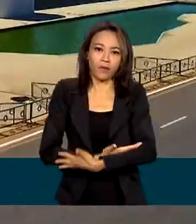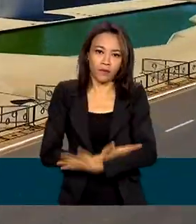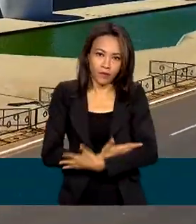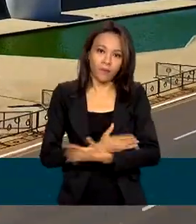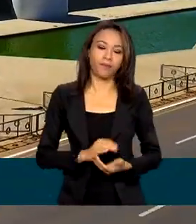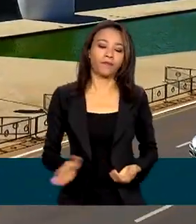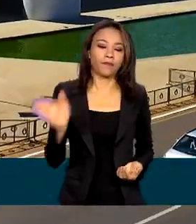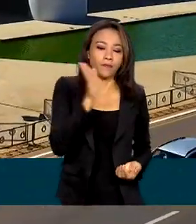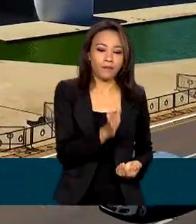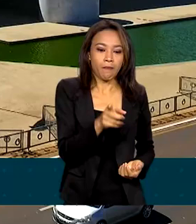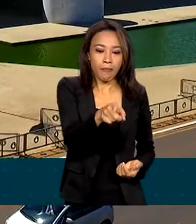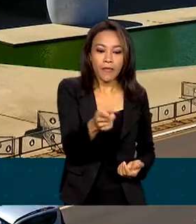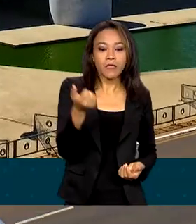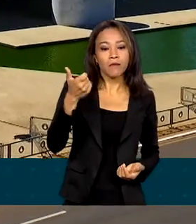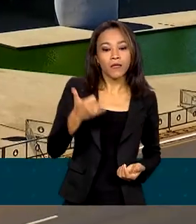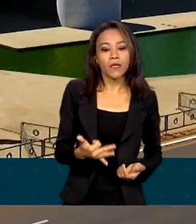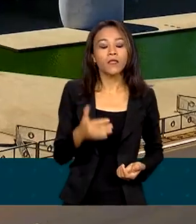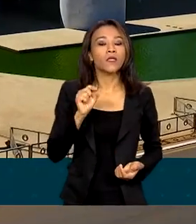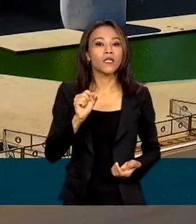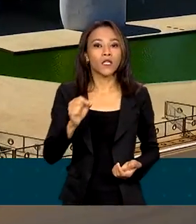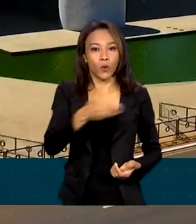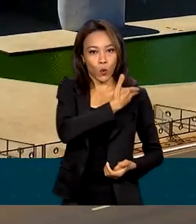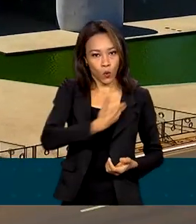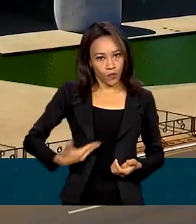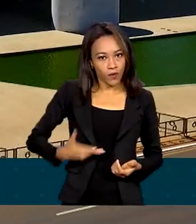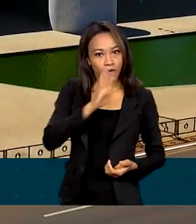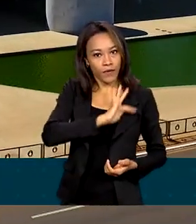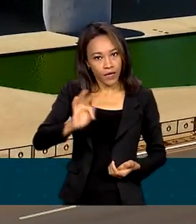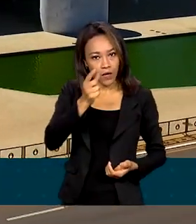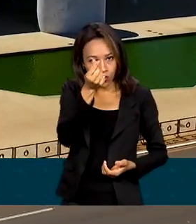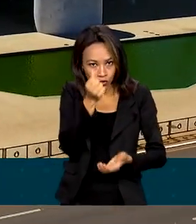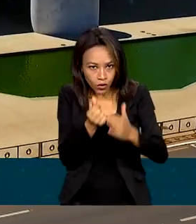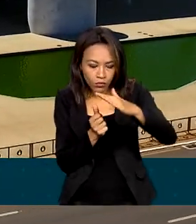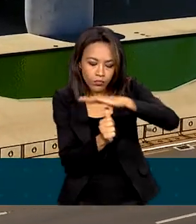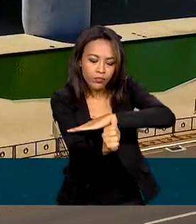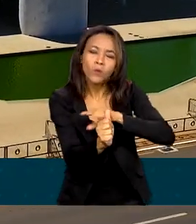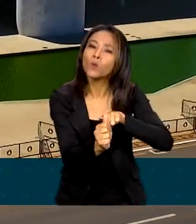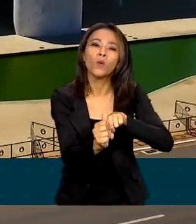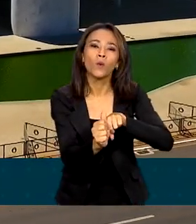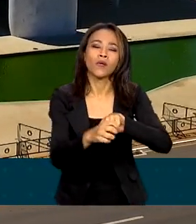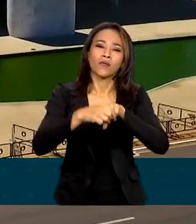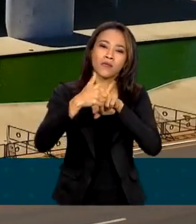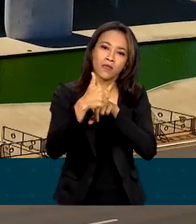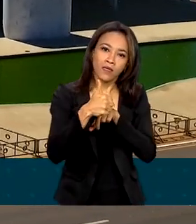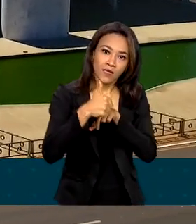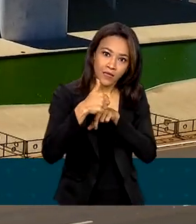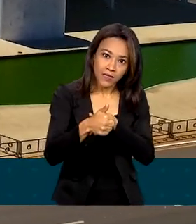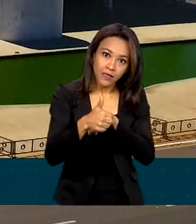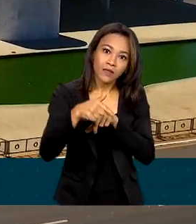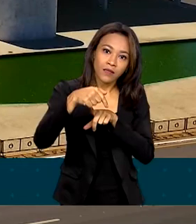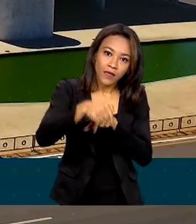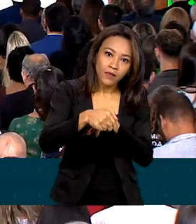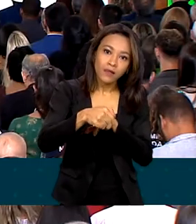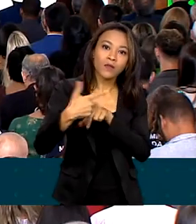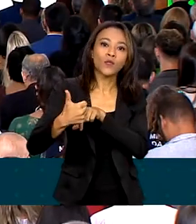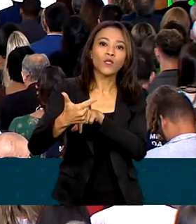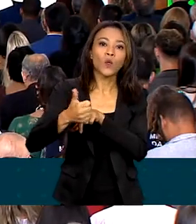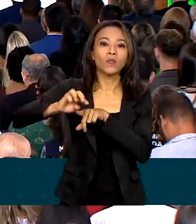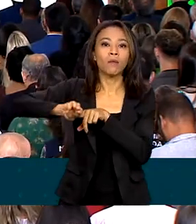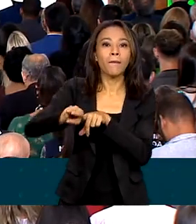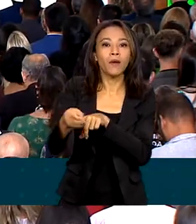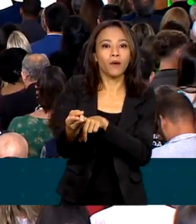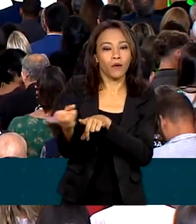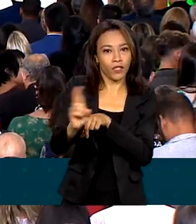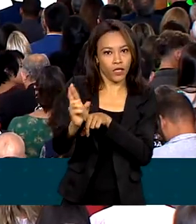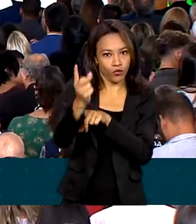investimento por parte do governo federal neste ano será de 712 milhões de reais. O